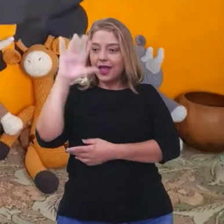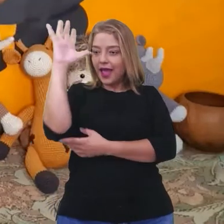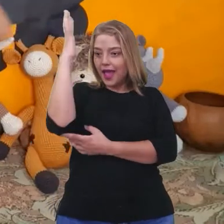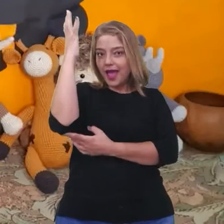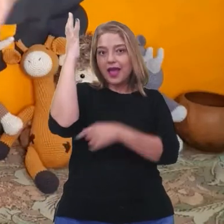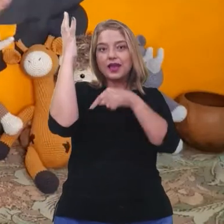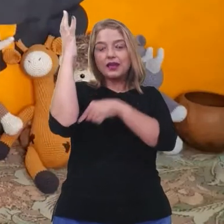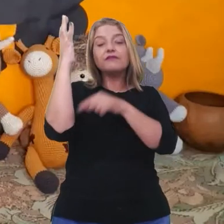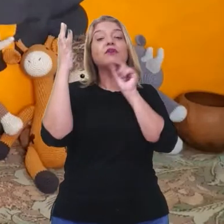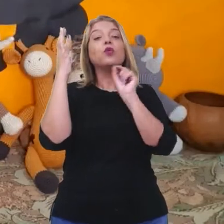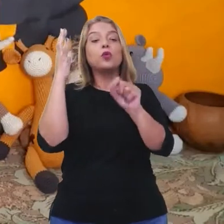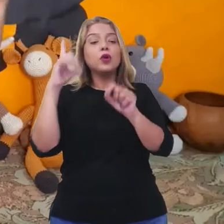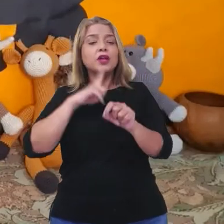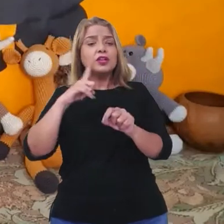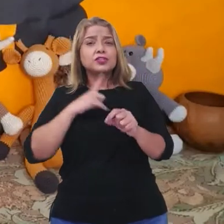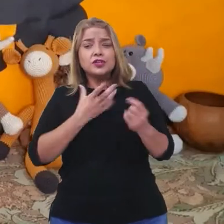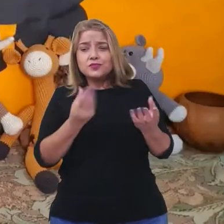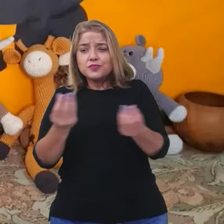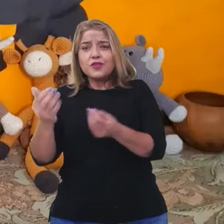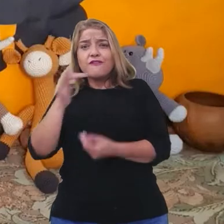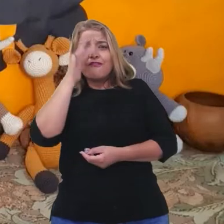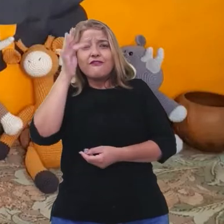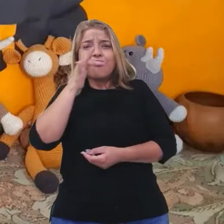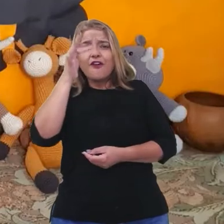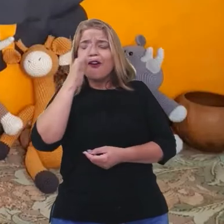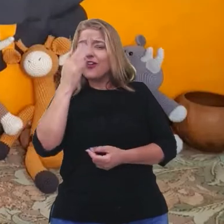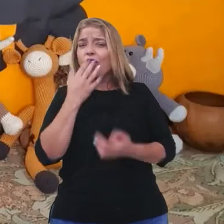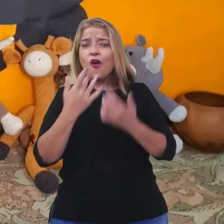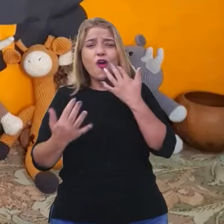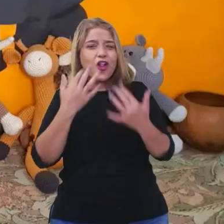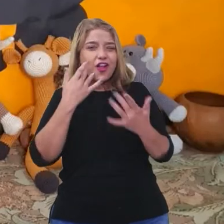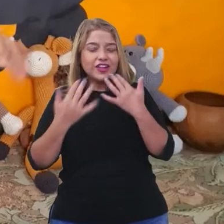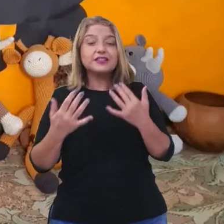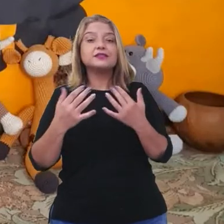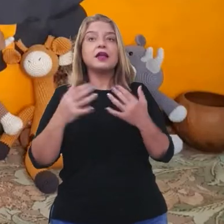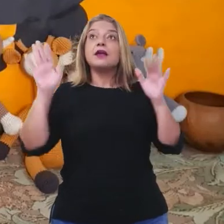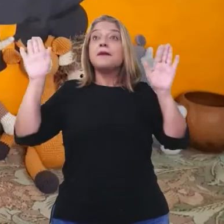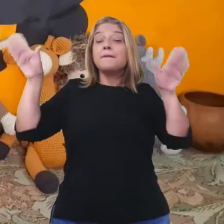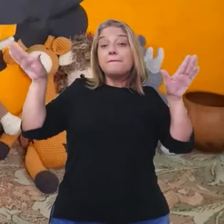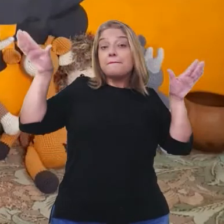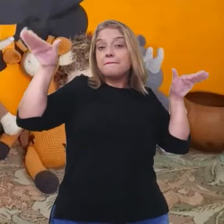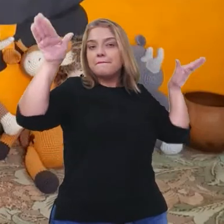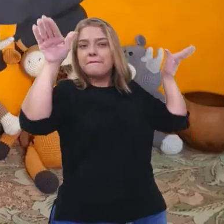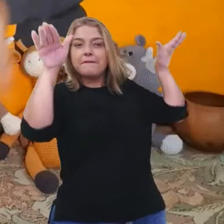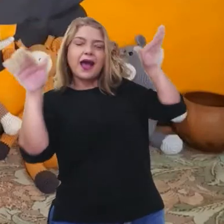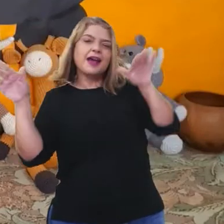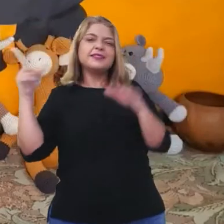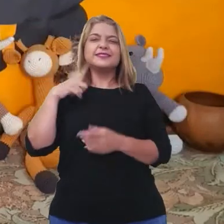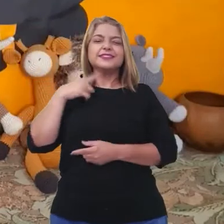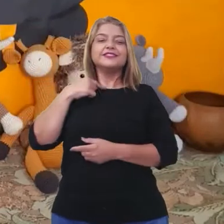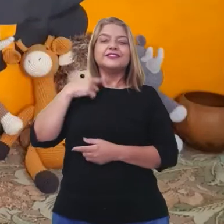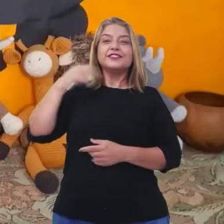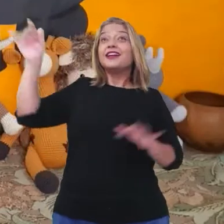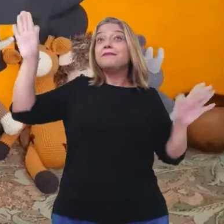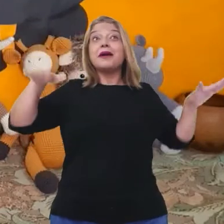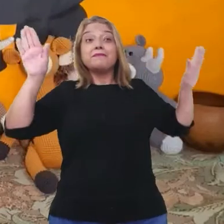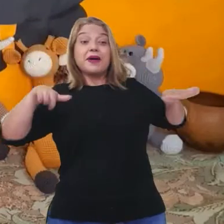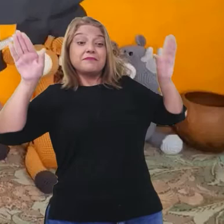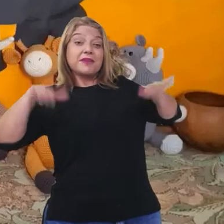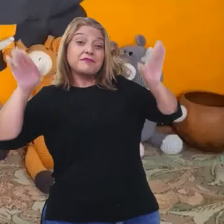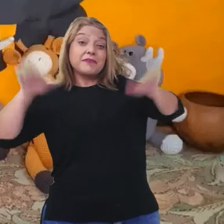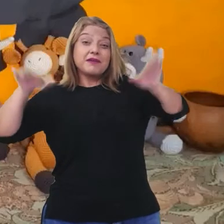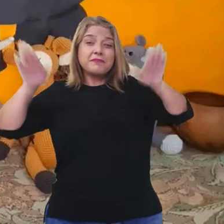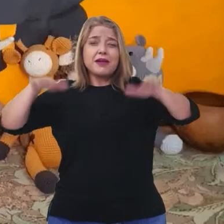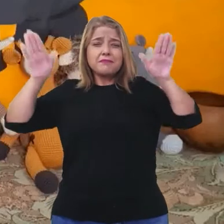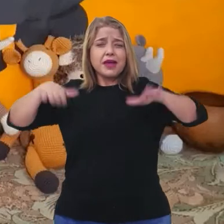tinham muitas flores coloridas. Os pássaros estavam tão eufóricos, que começavam a bater as suas